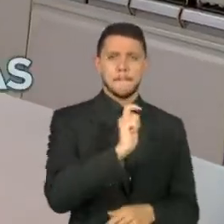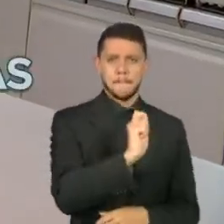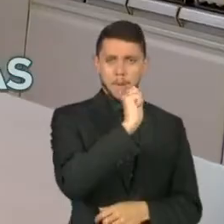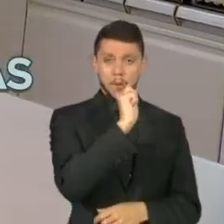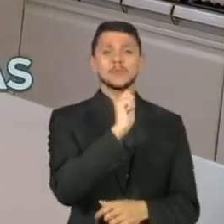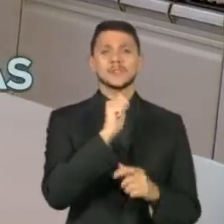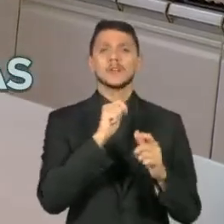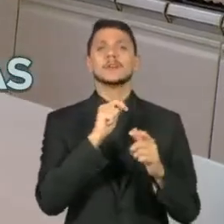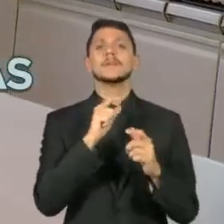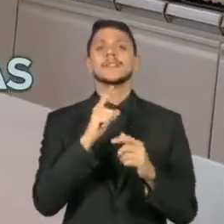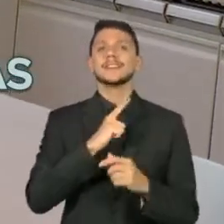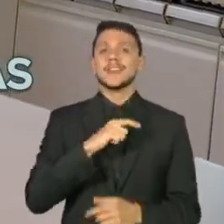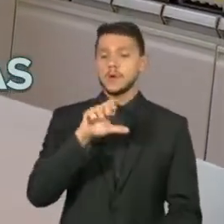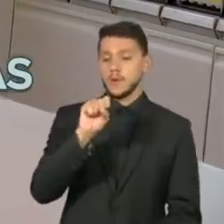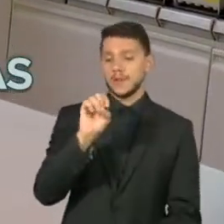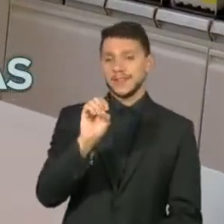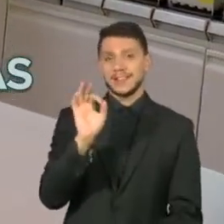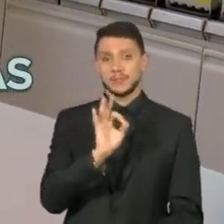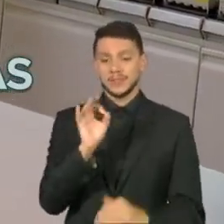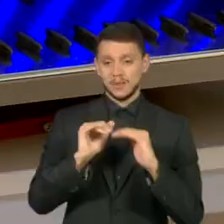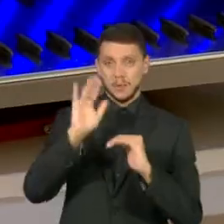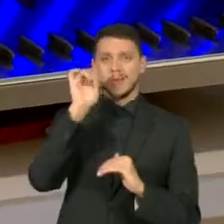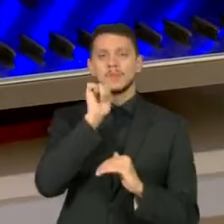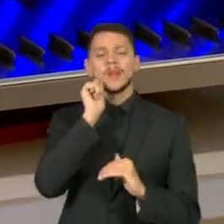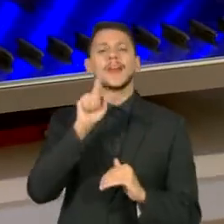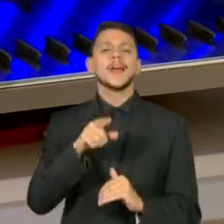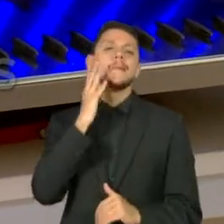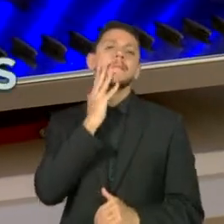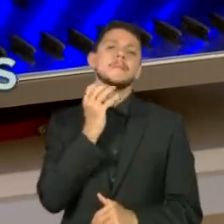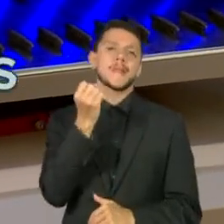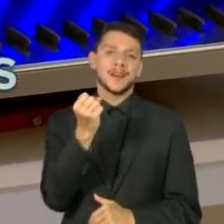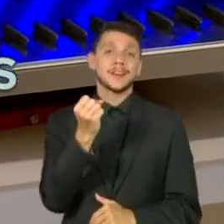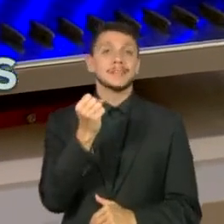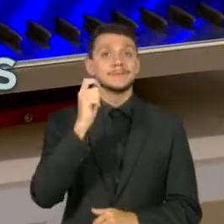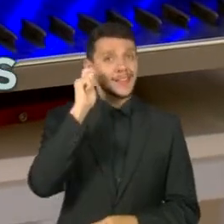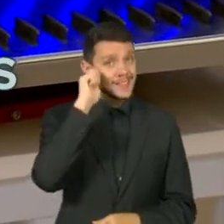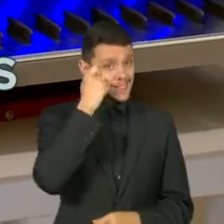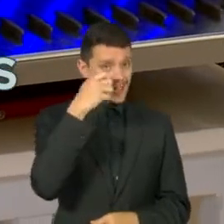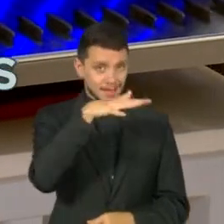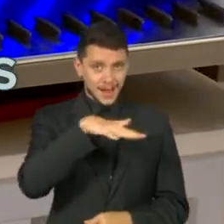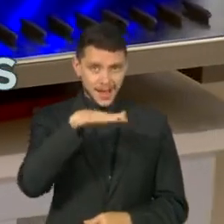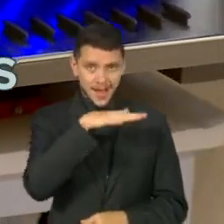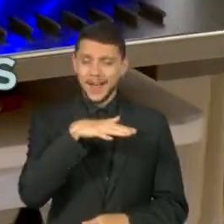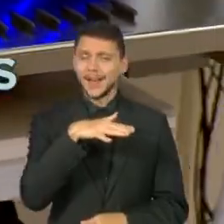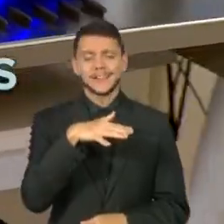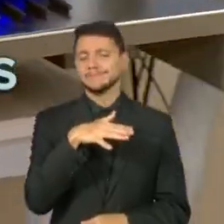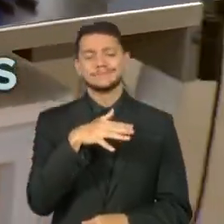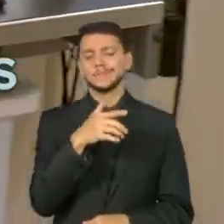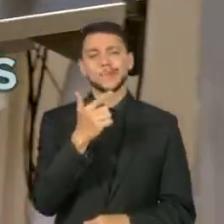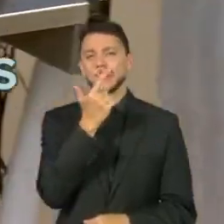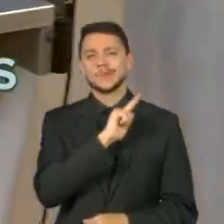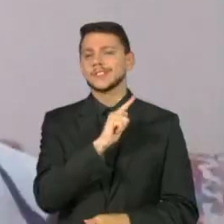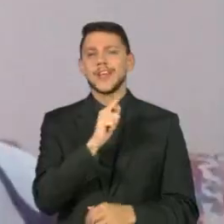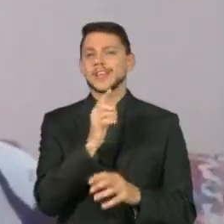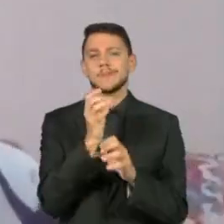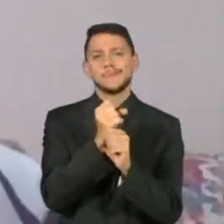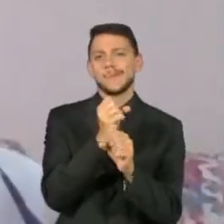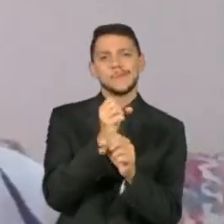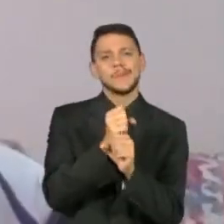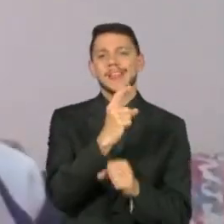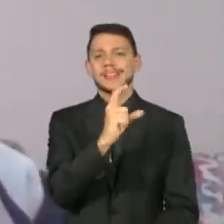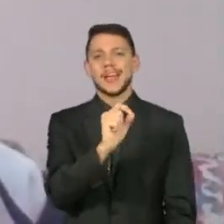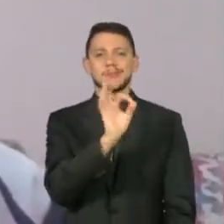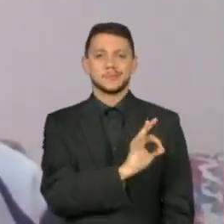80% das mulheres se declararam brancas. Já as negras nesse universo pesquisado não chegam a 10%. Com